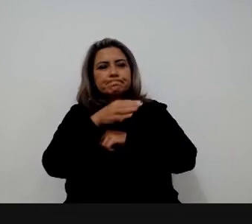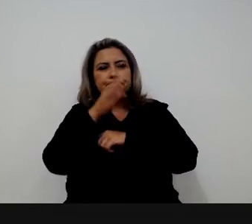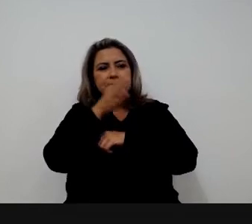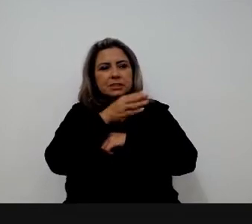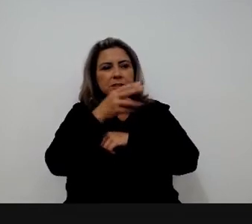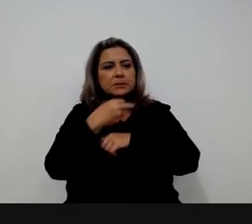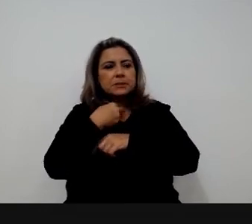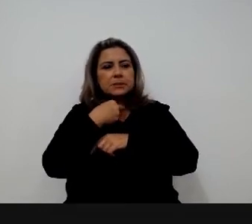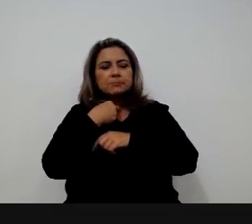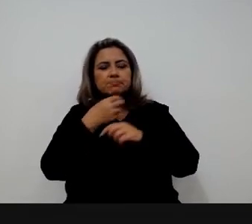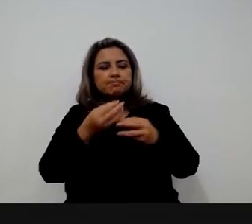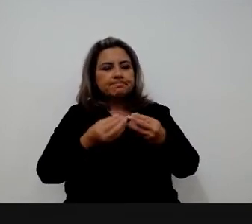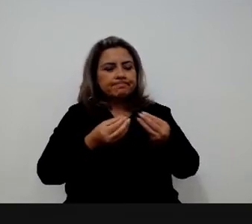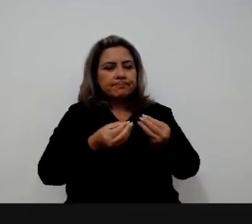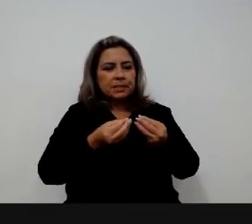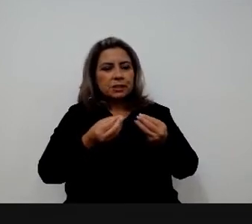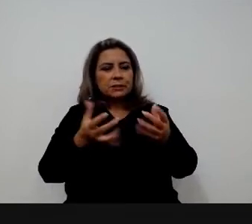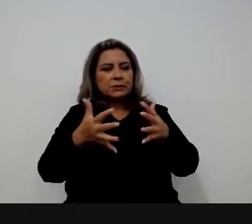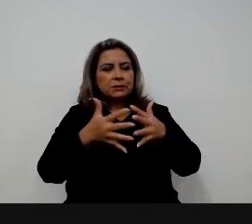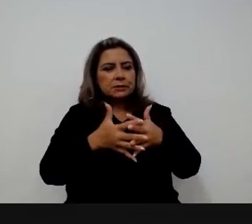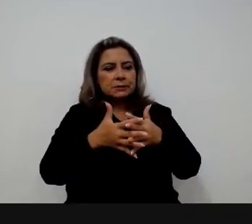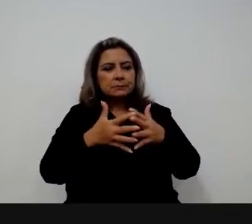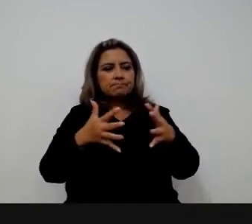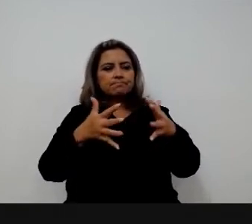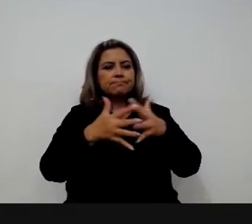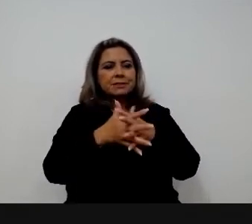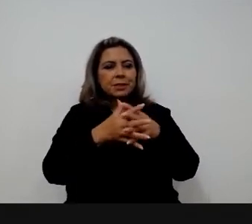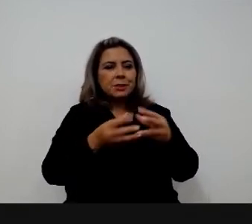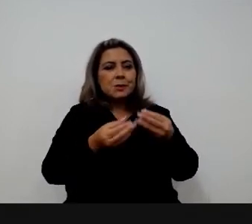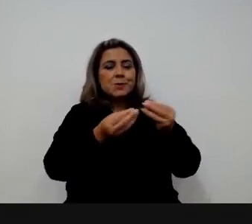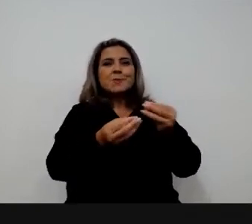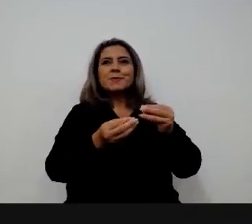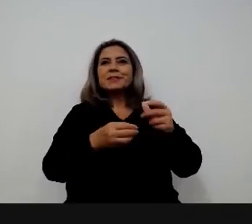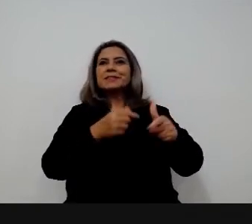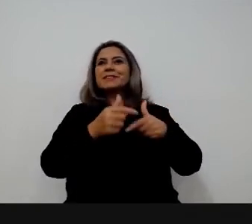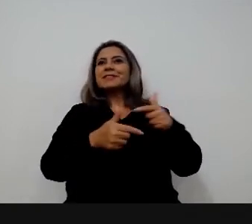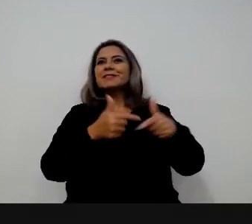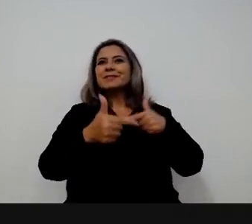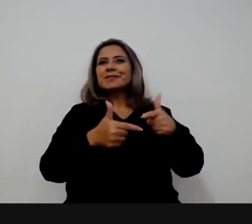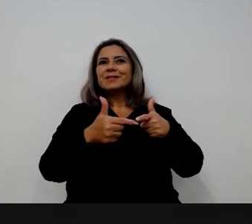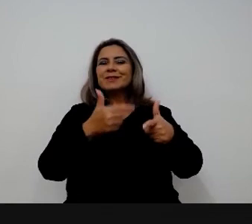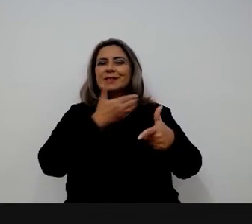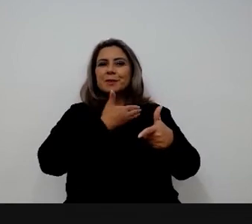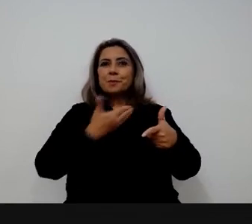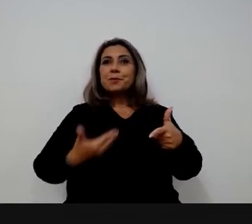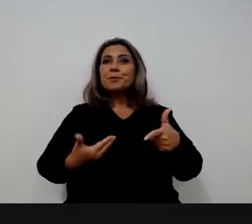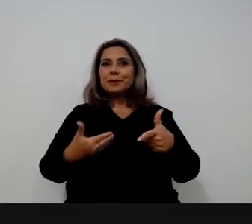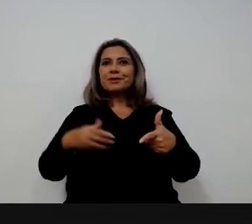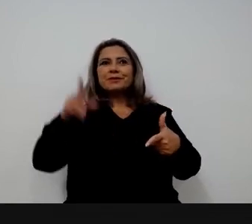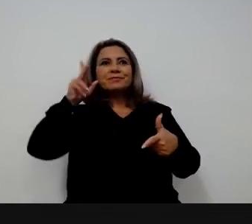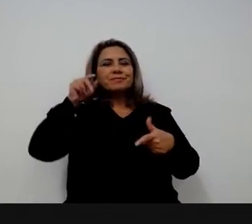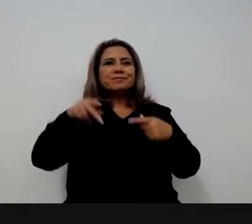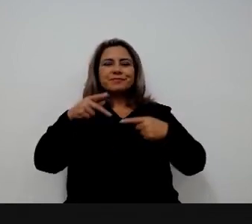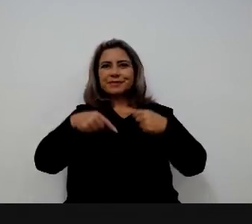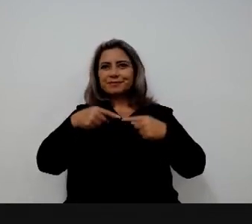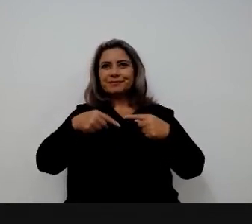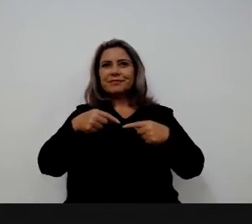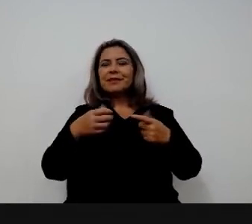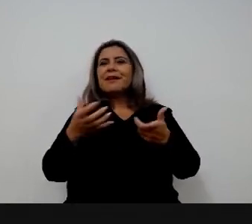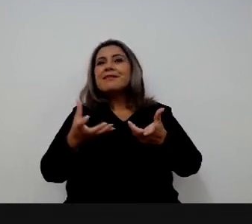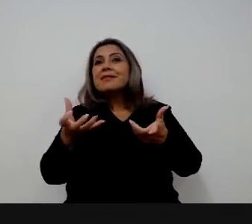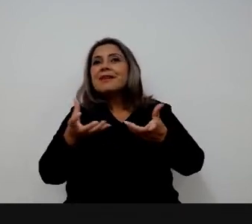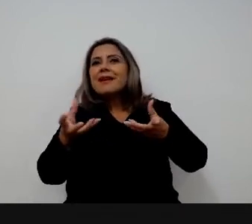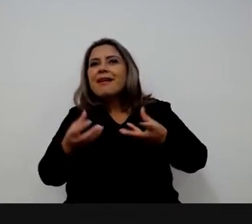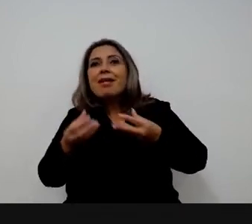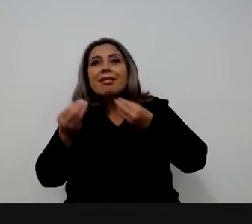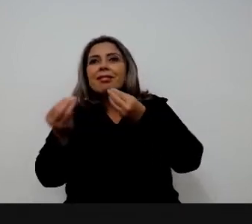existem para entrega de alguma política pública e isso significa às vezes porque a gente quer tornar a